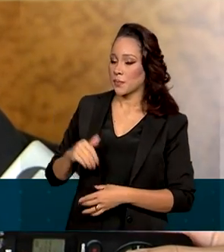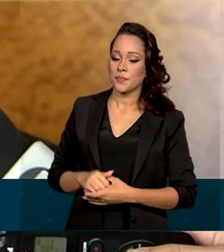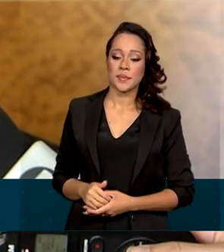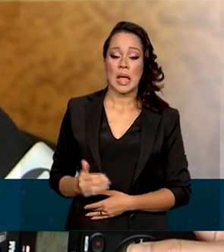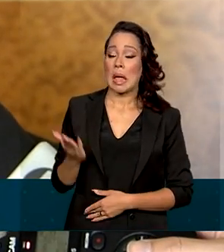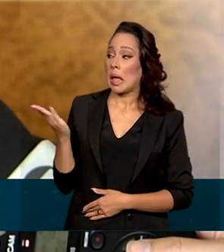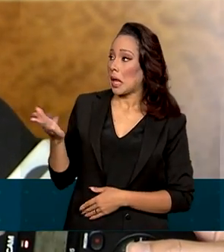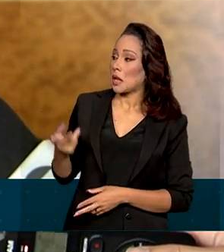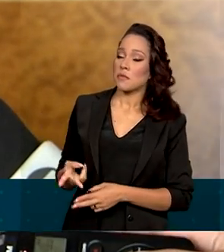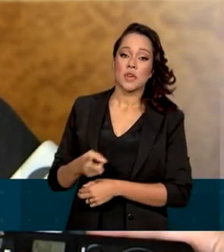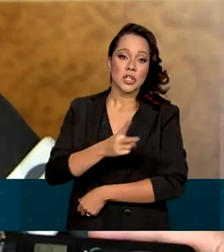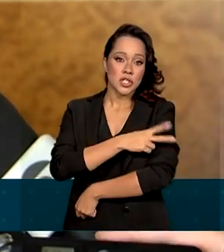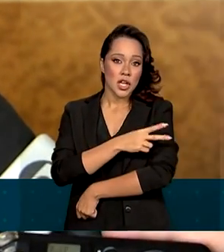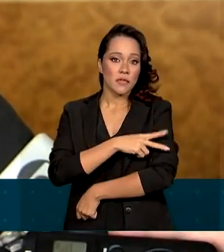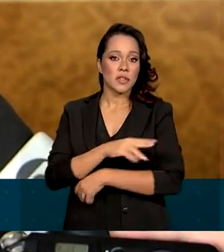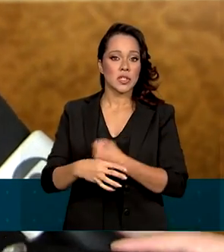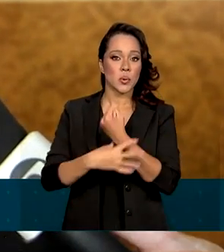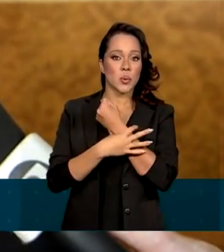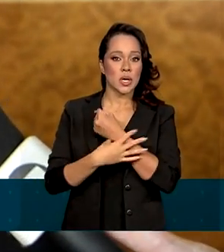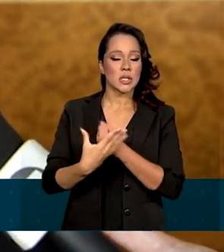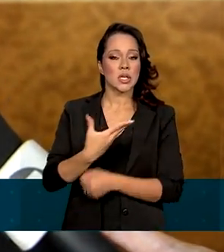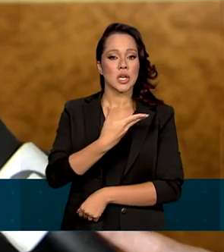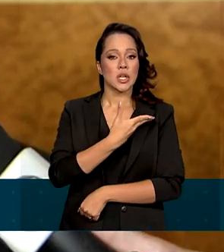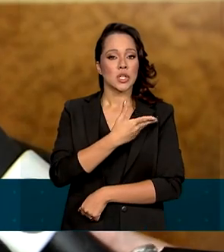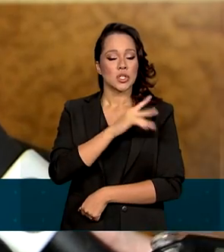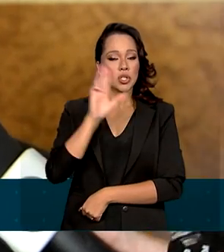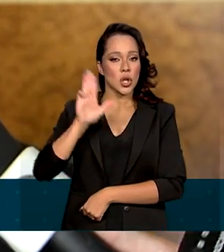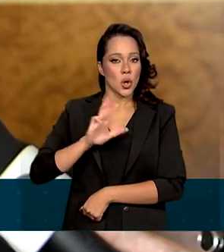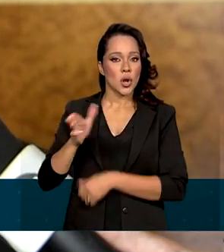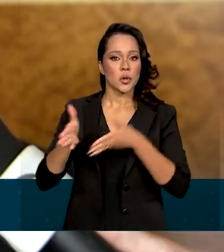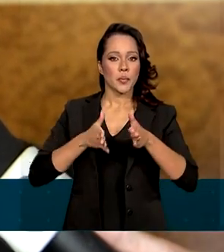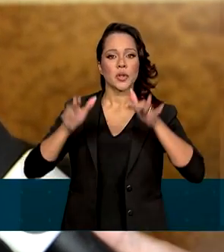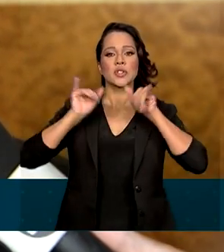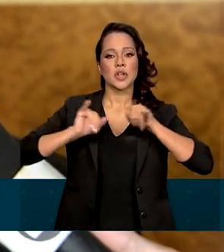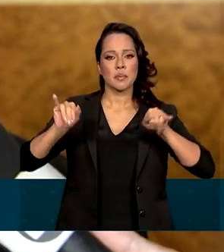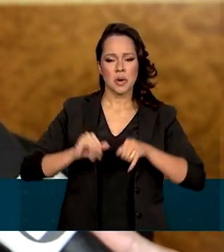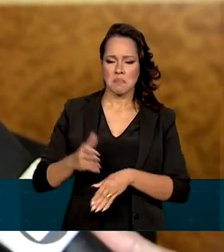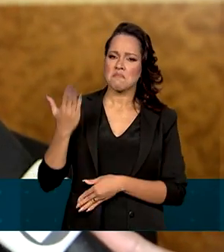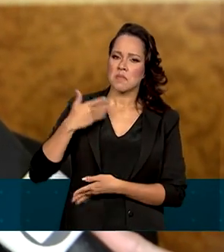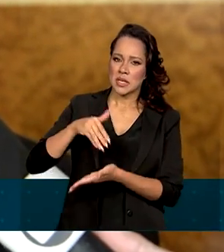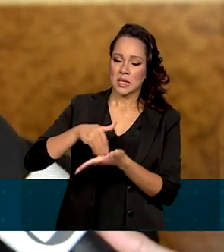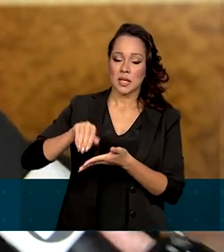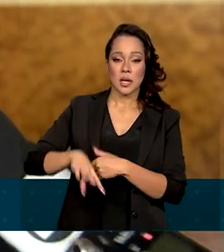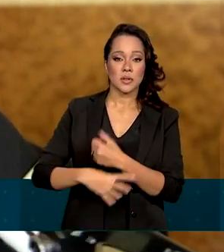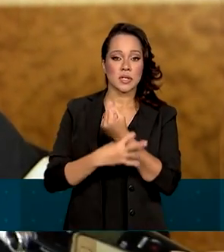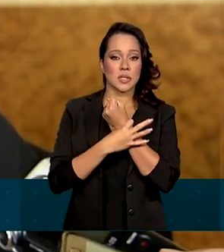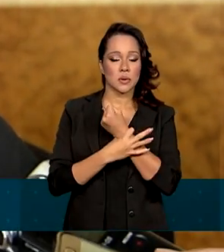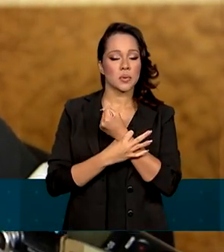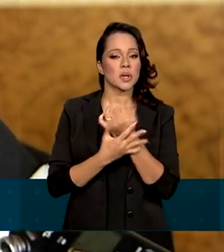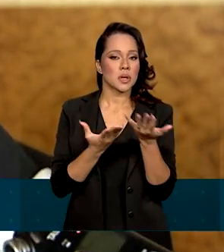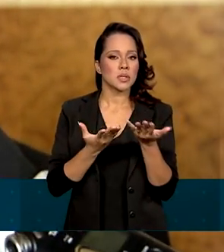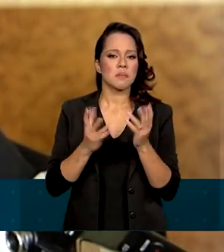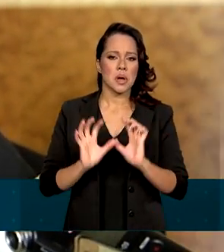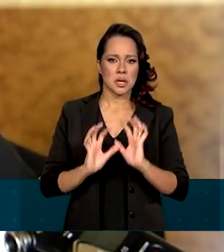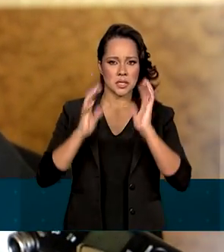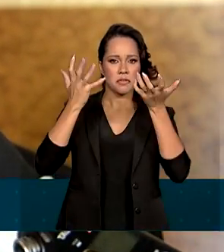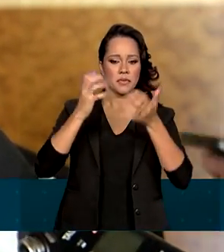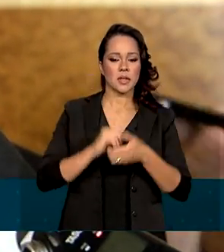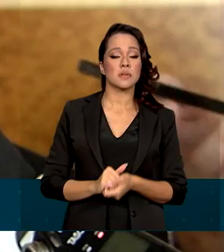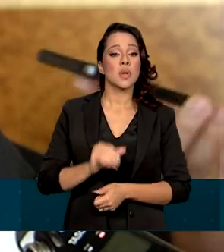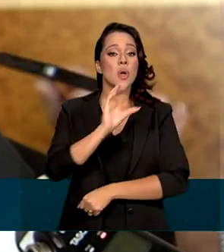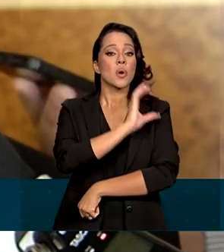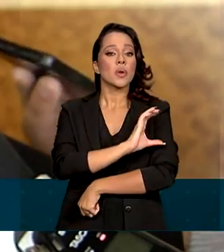Ele chefiou a segurança de Lula durante a campanha eleitoral e foi secretário de segurança para grandes eventos,